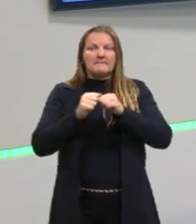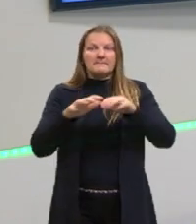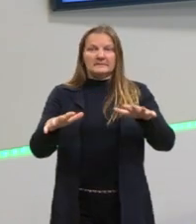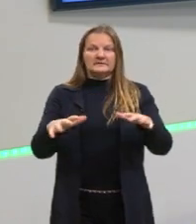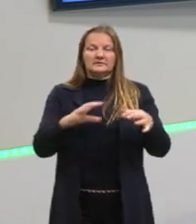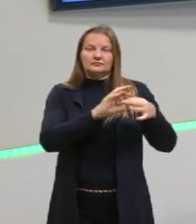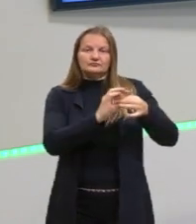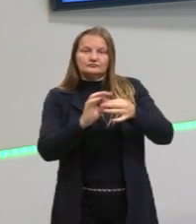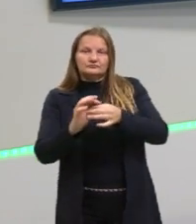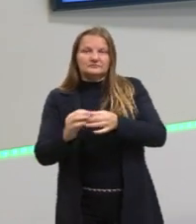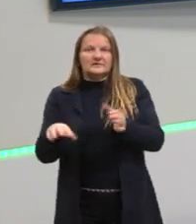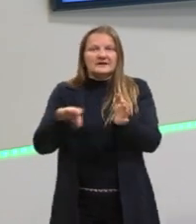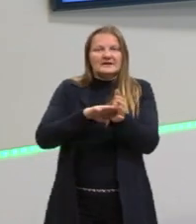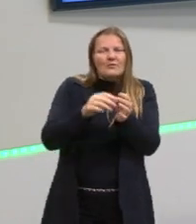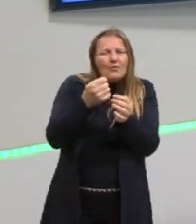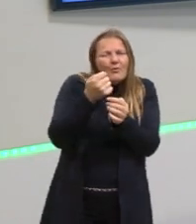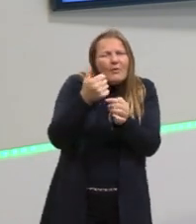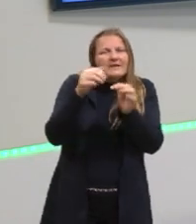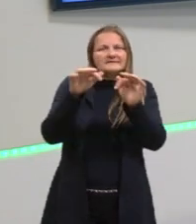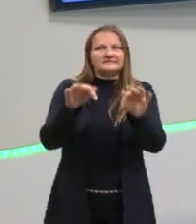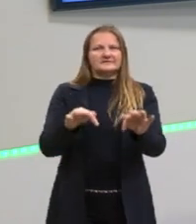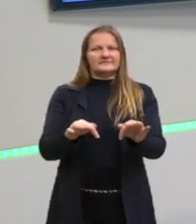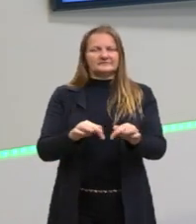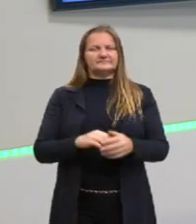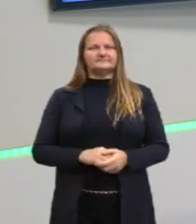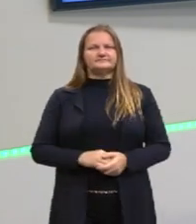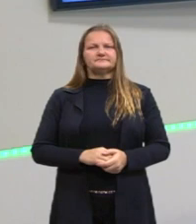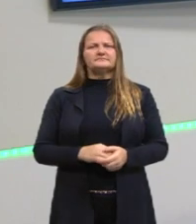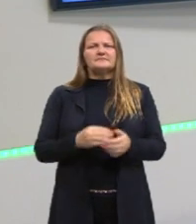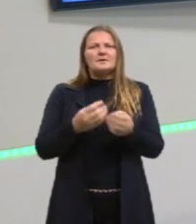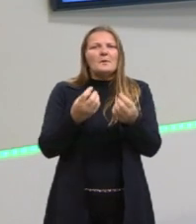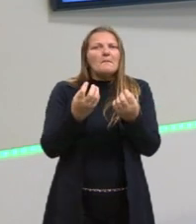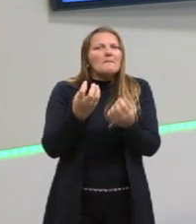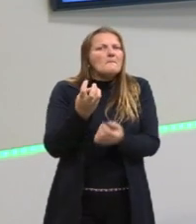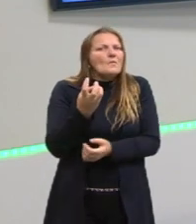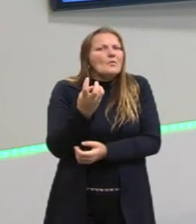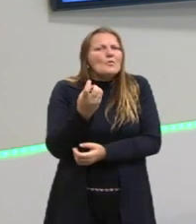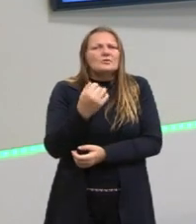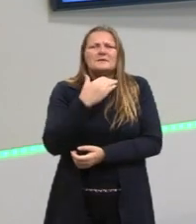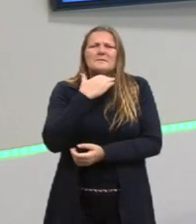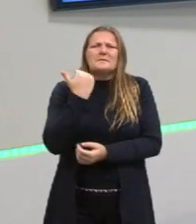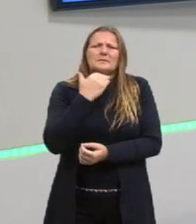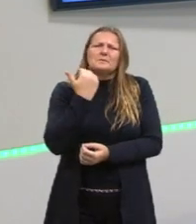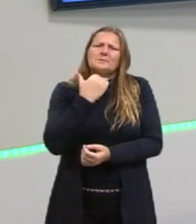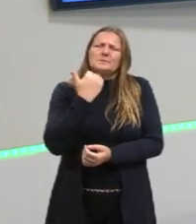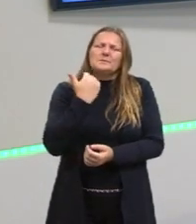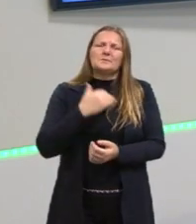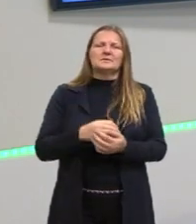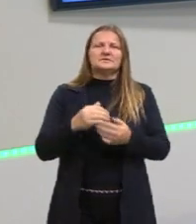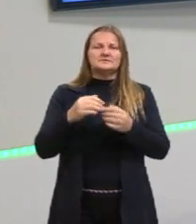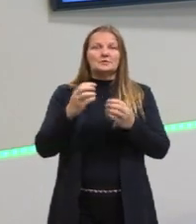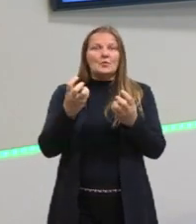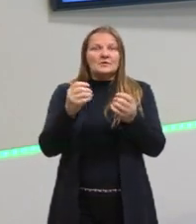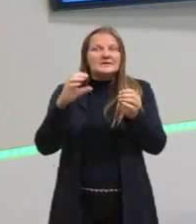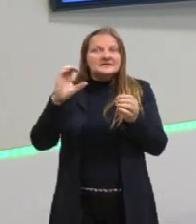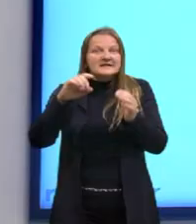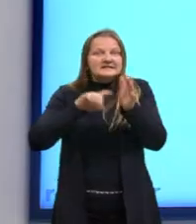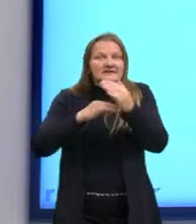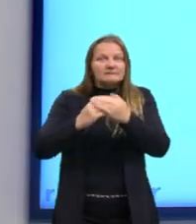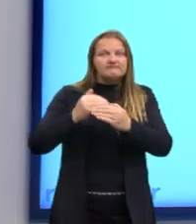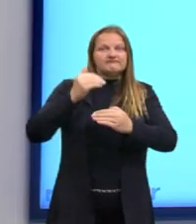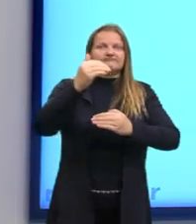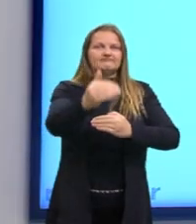saindo dela e todas essas mortes que ocorreram e todo esse avanço e tudo que a ciência